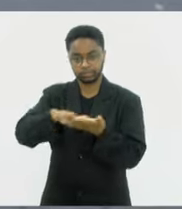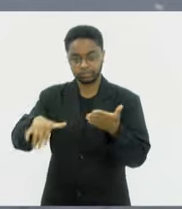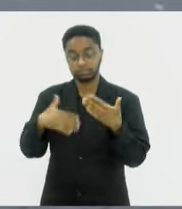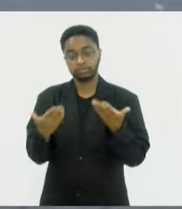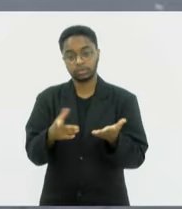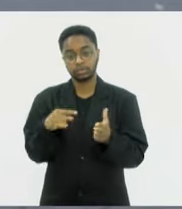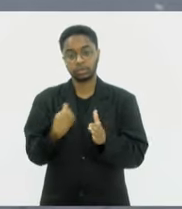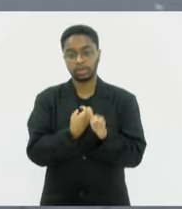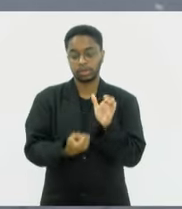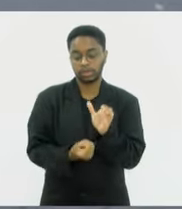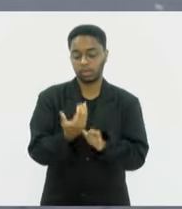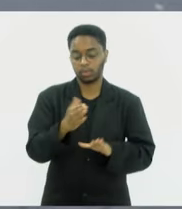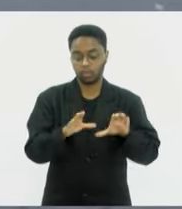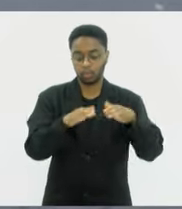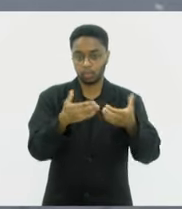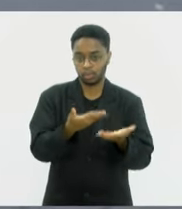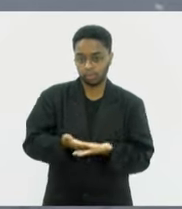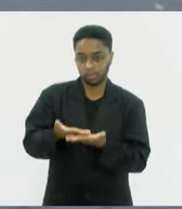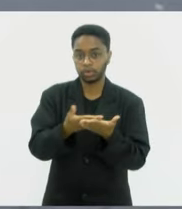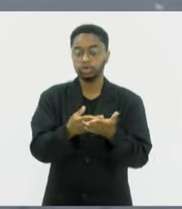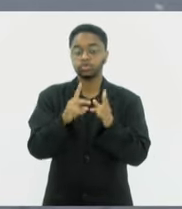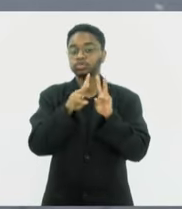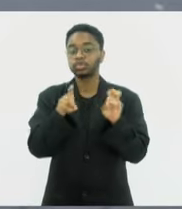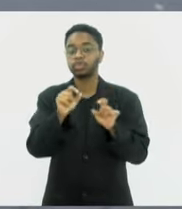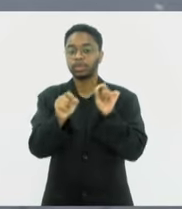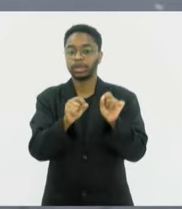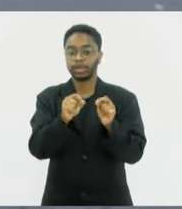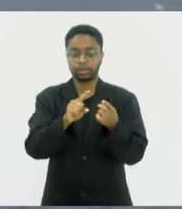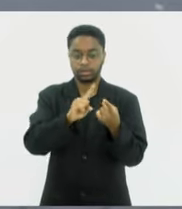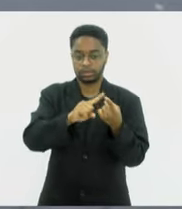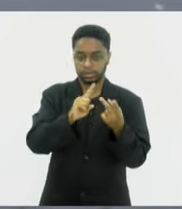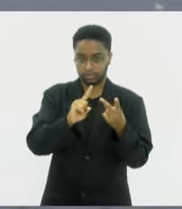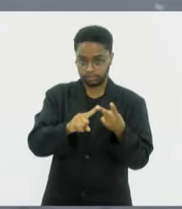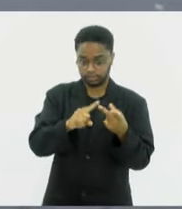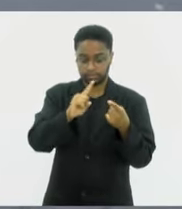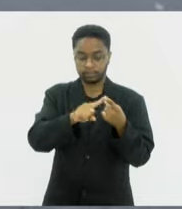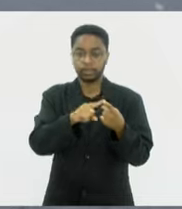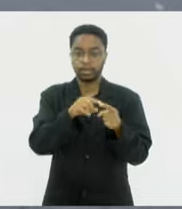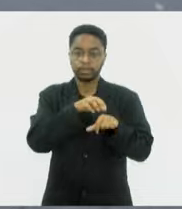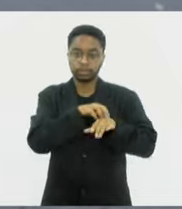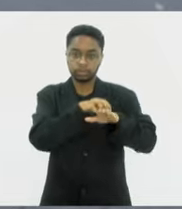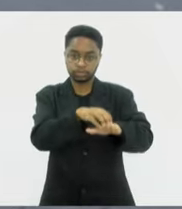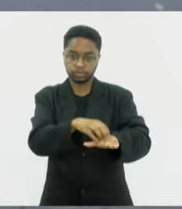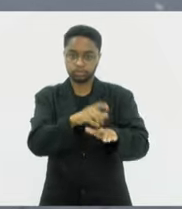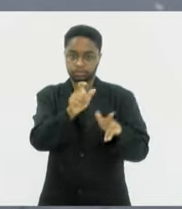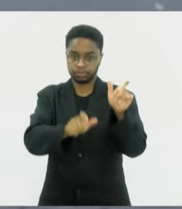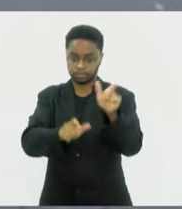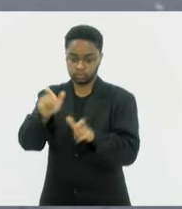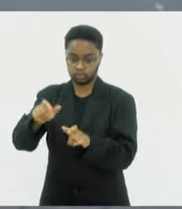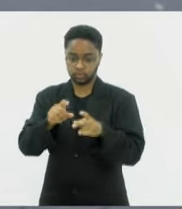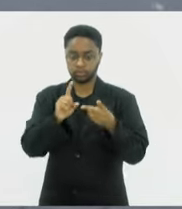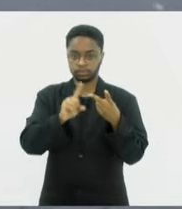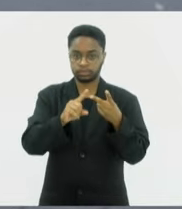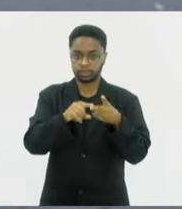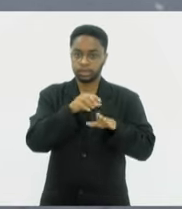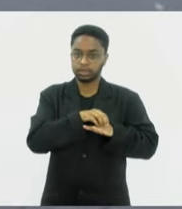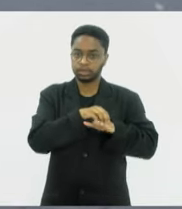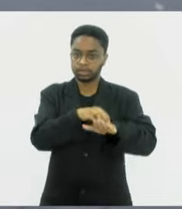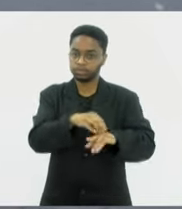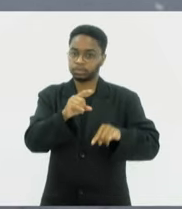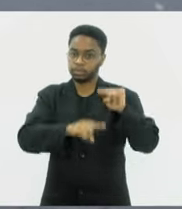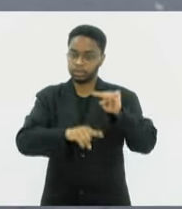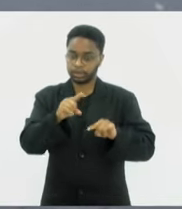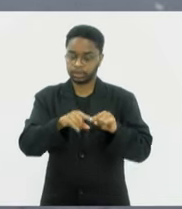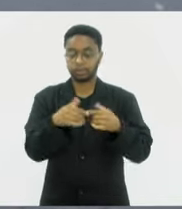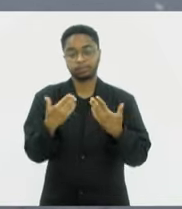tem duas vertentes, transporte de trens de passageiros e o transporte de cargas também por trem, que é uma